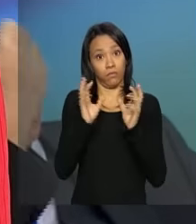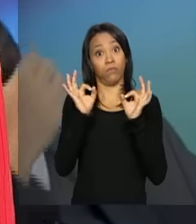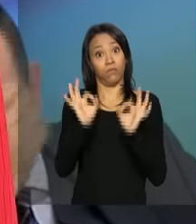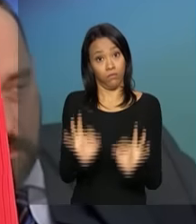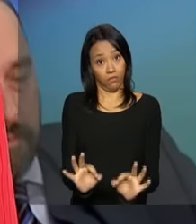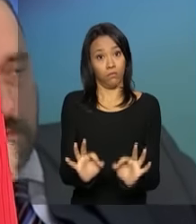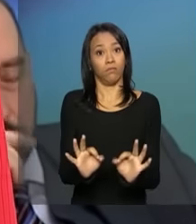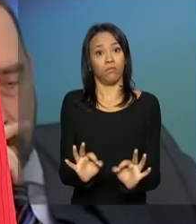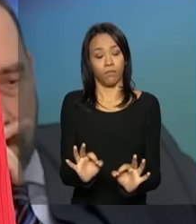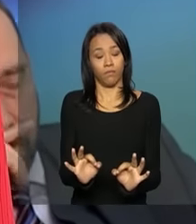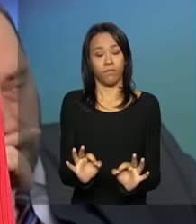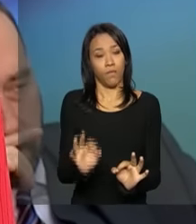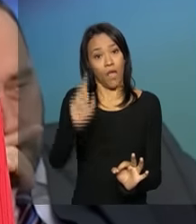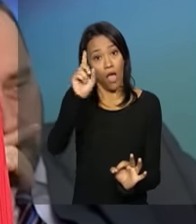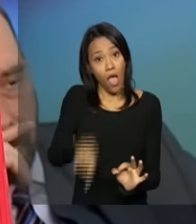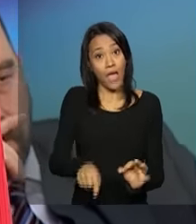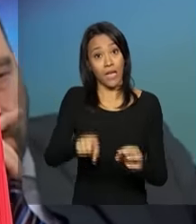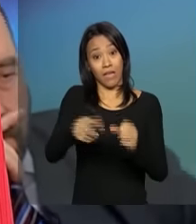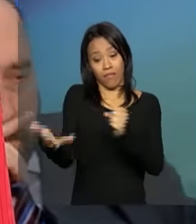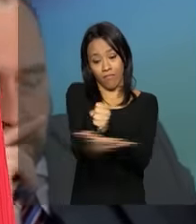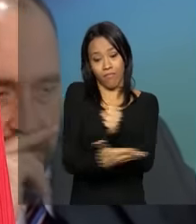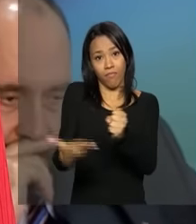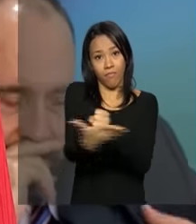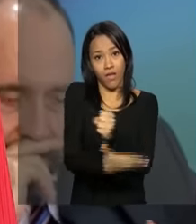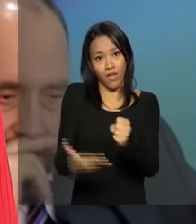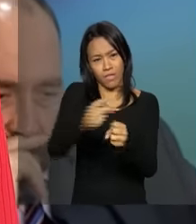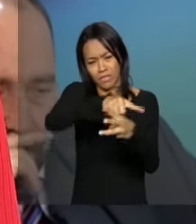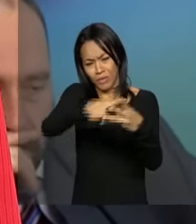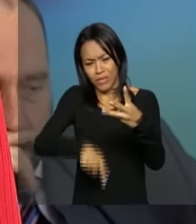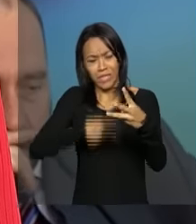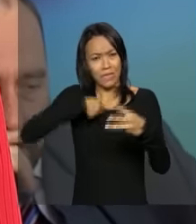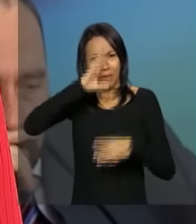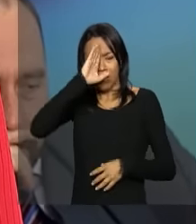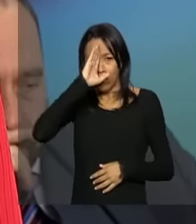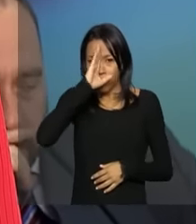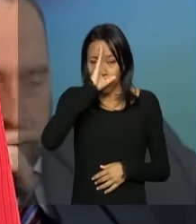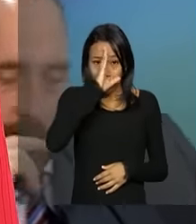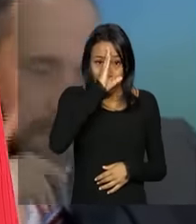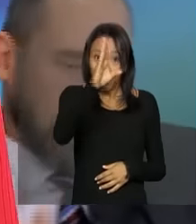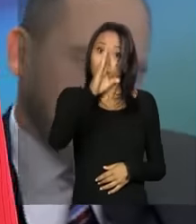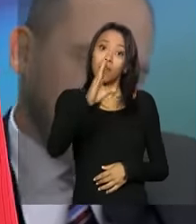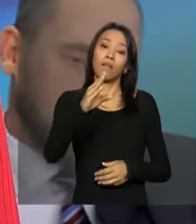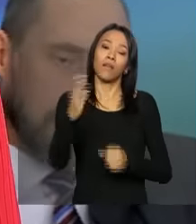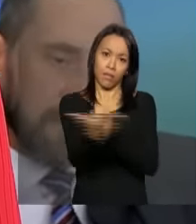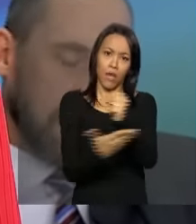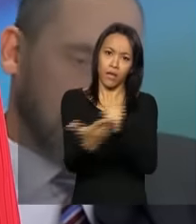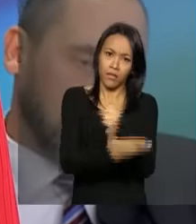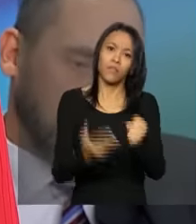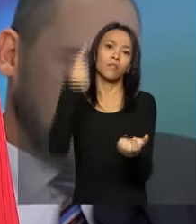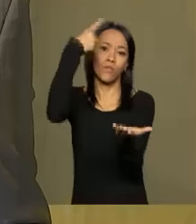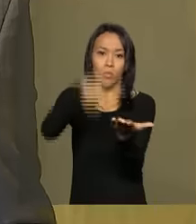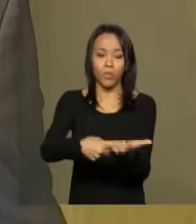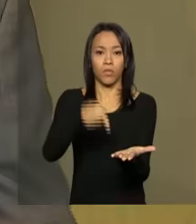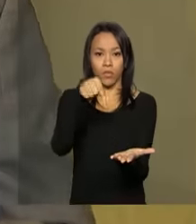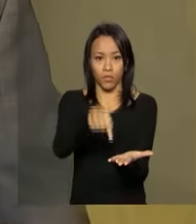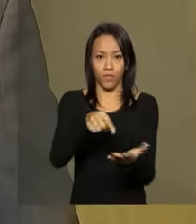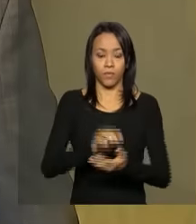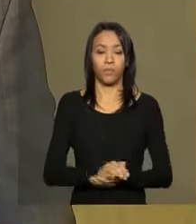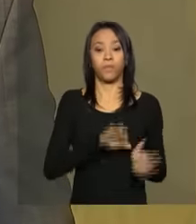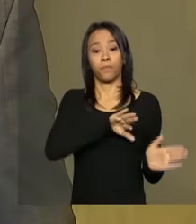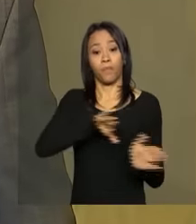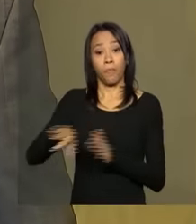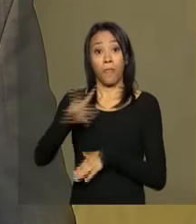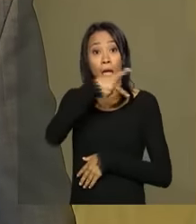eram os dois pilares fundamentais desse acordo. A